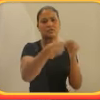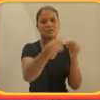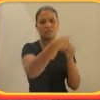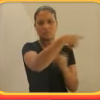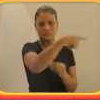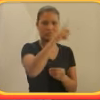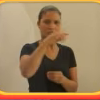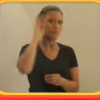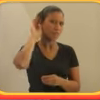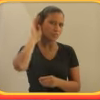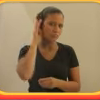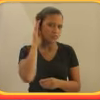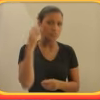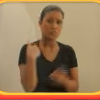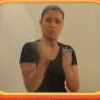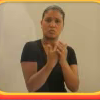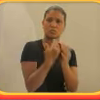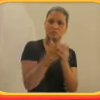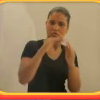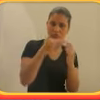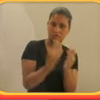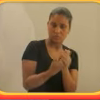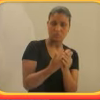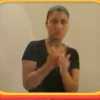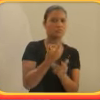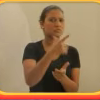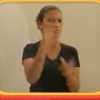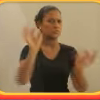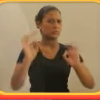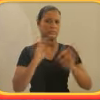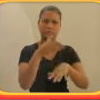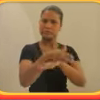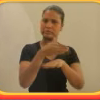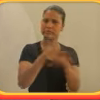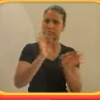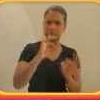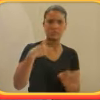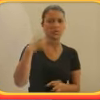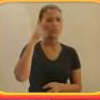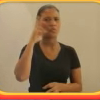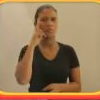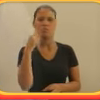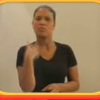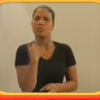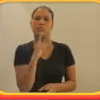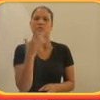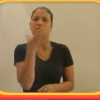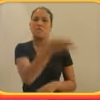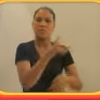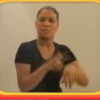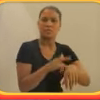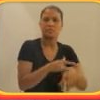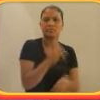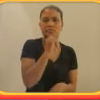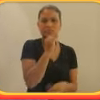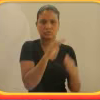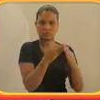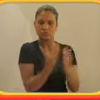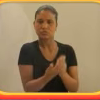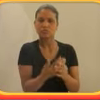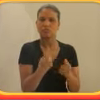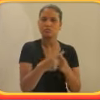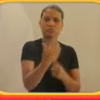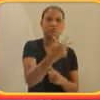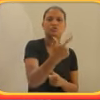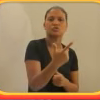tinha nenhuma acessibilidade. me lembro que eu não ia ao banheiro, por exemplo, na escola, porque eu não tinha como entrar no banheiro. Então eu passava